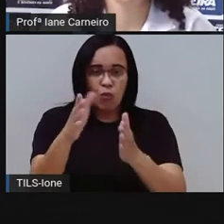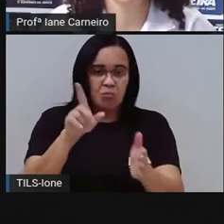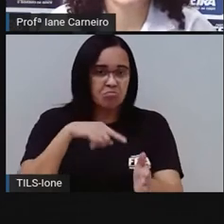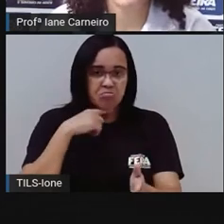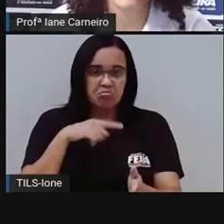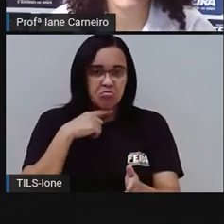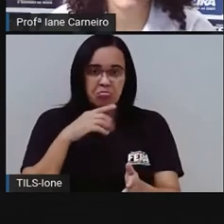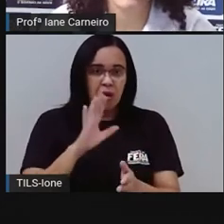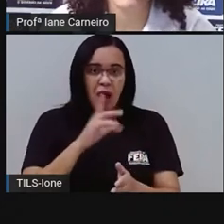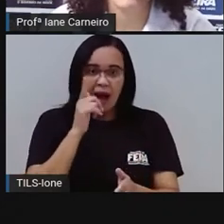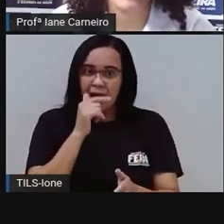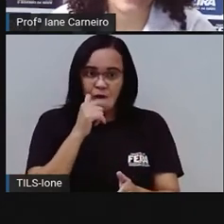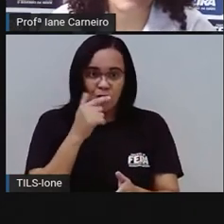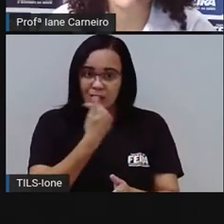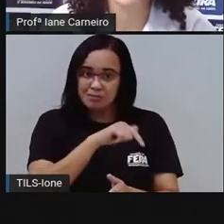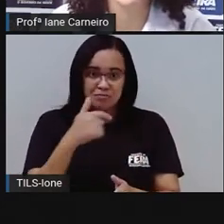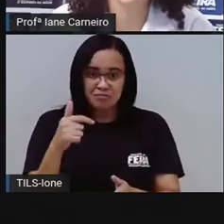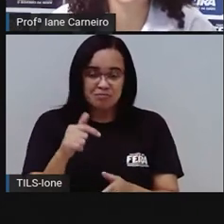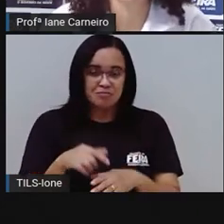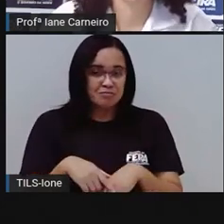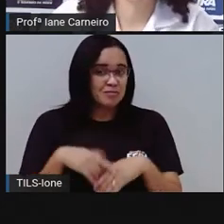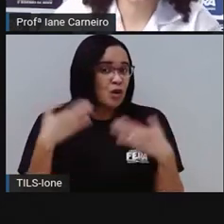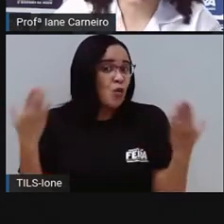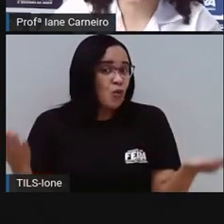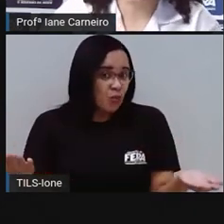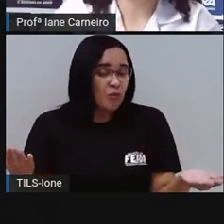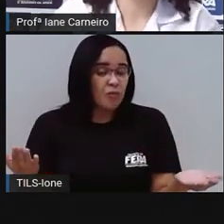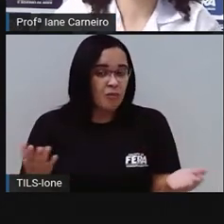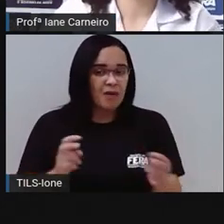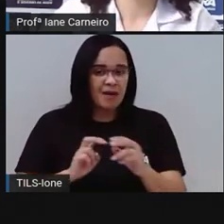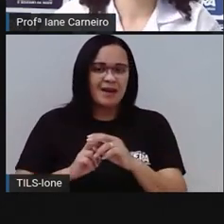eu sei. É o quê? Ó, a ponte.